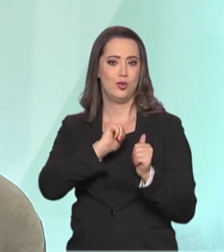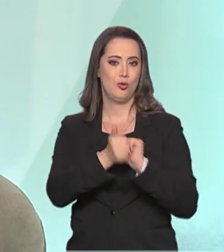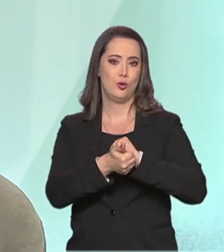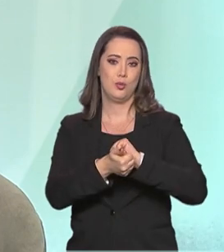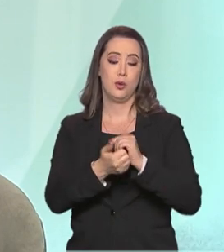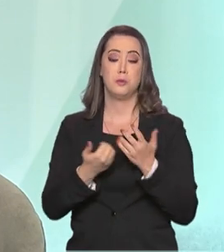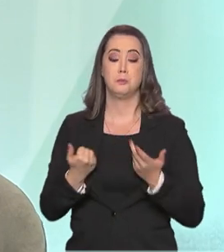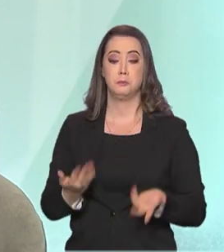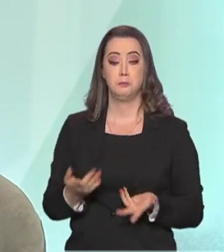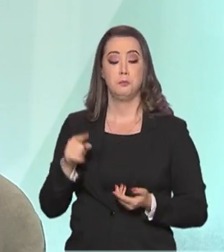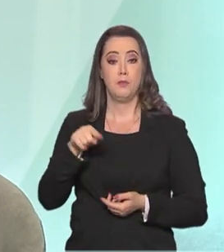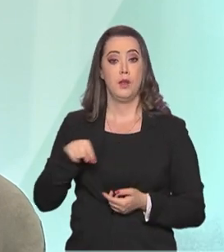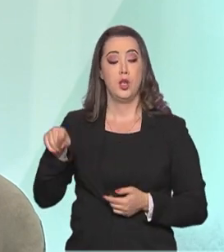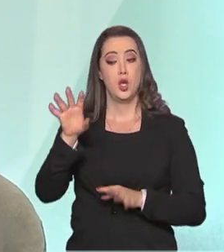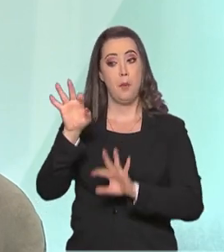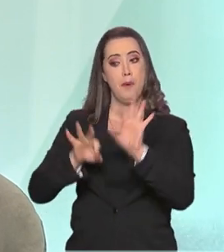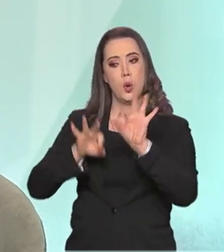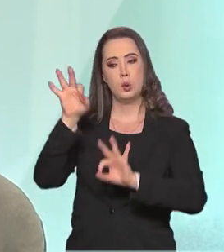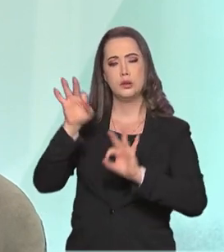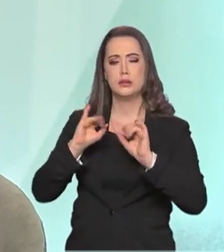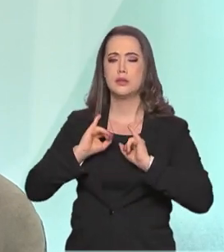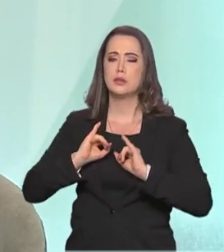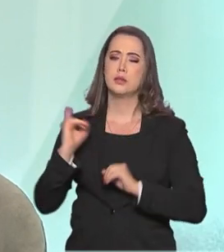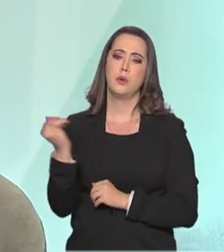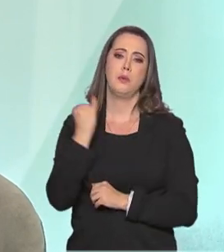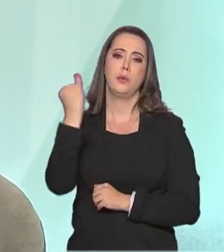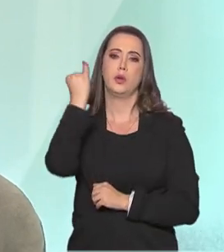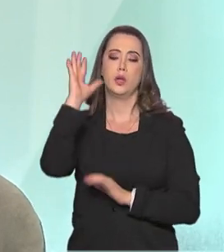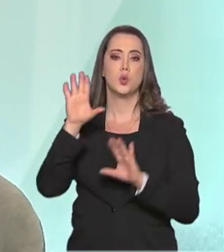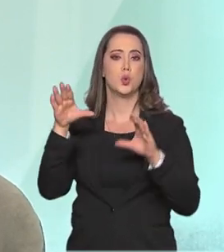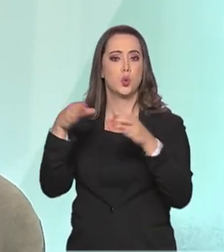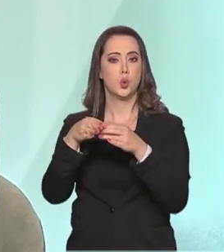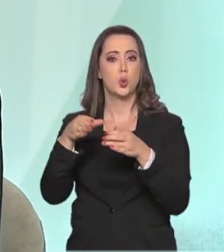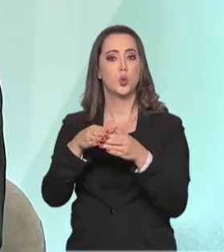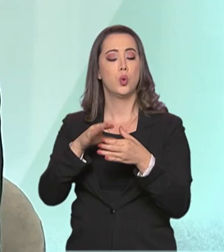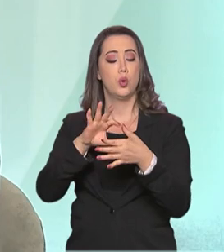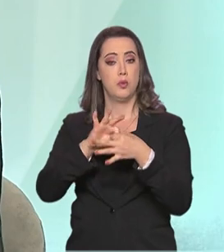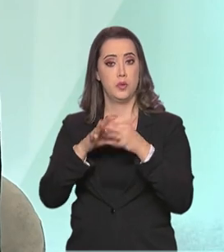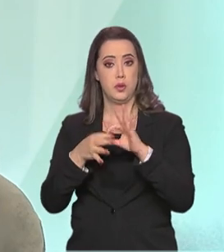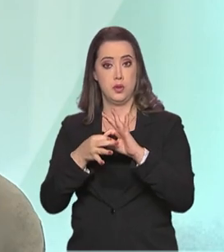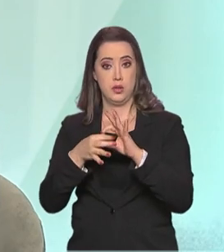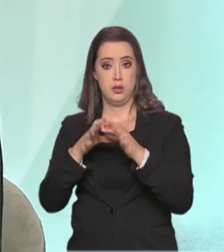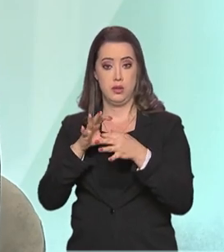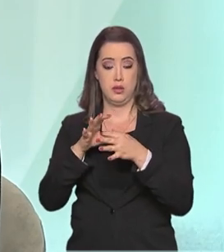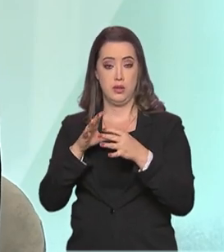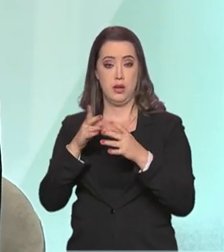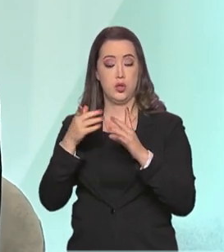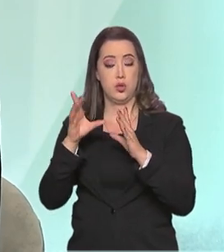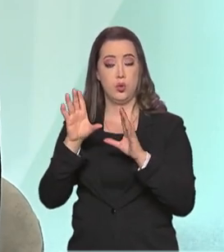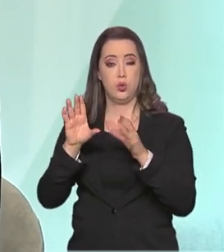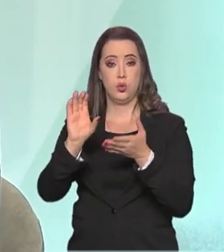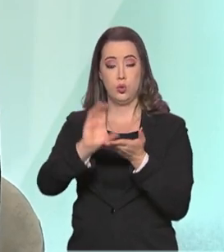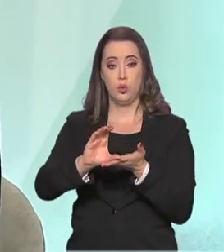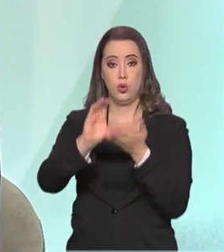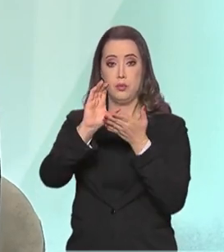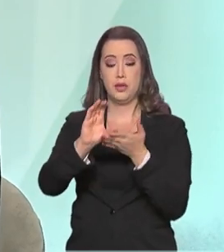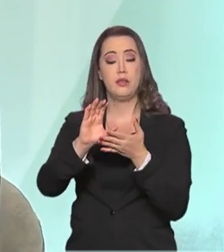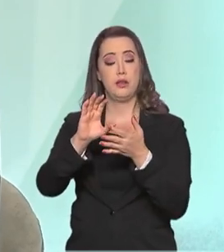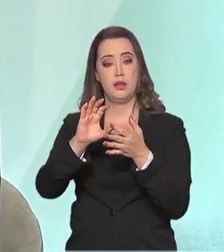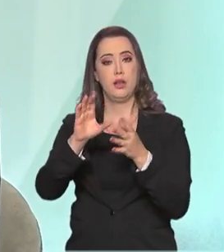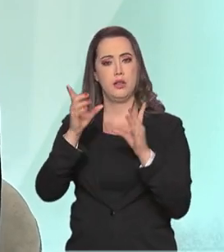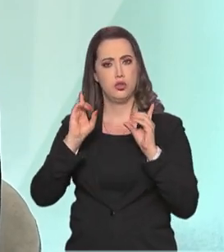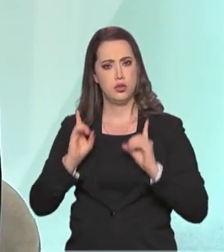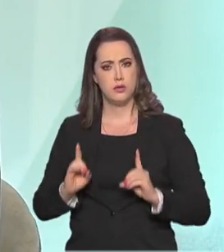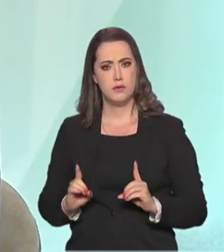esporte. E uma organização muito bacana do Comitê Paralímpico Brasileiro, um dos melhores centros de treinamento do mundo,